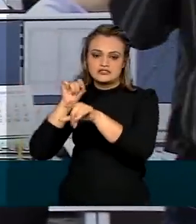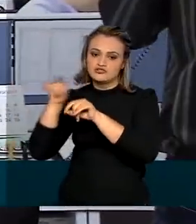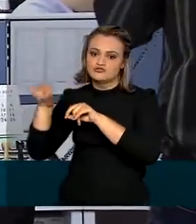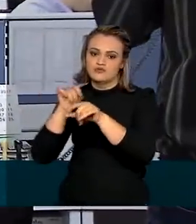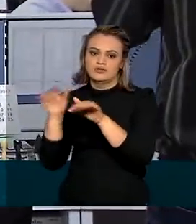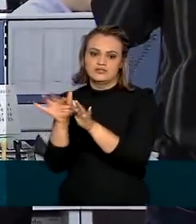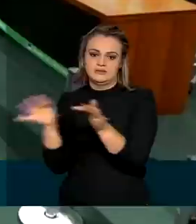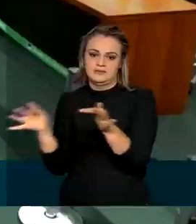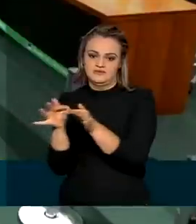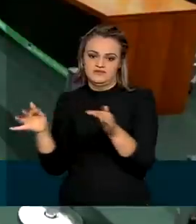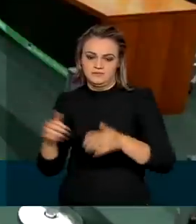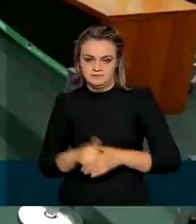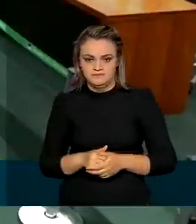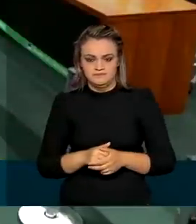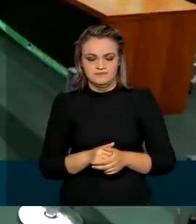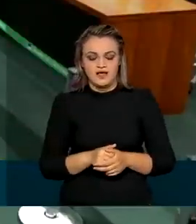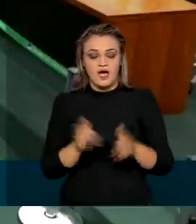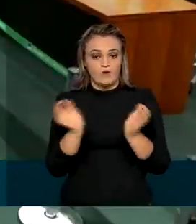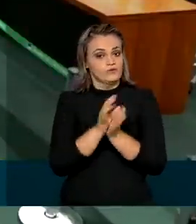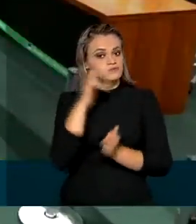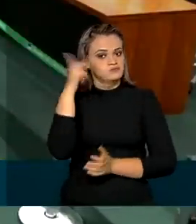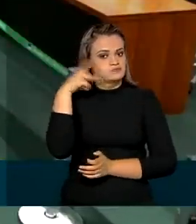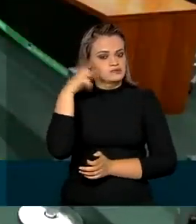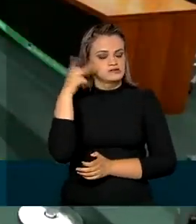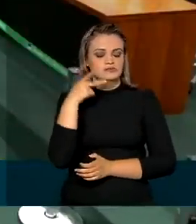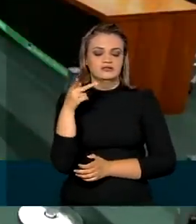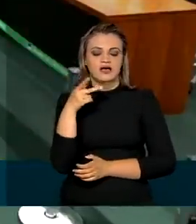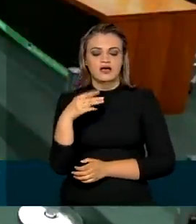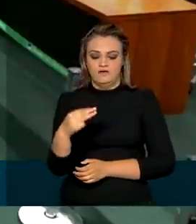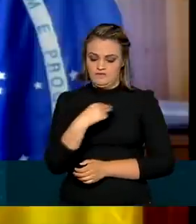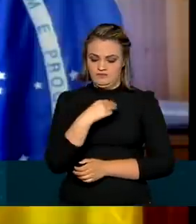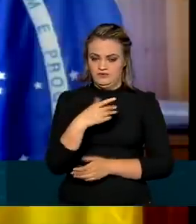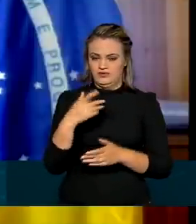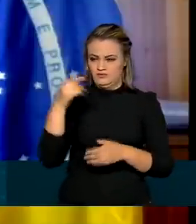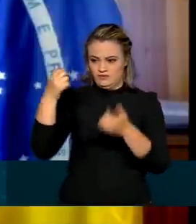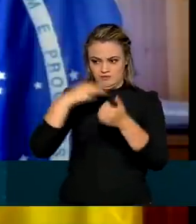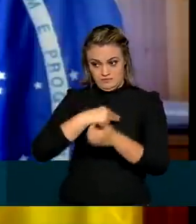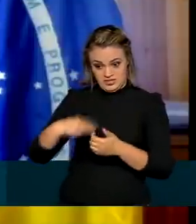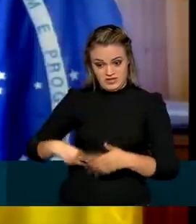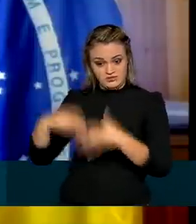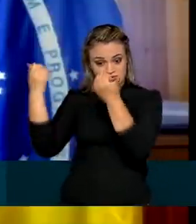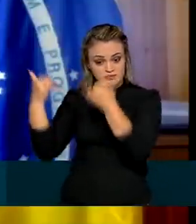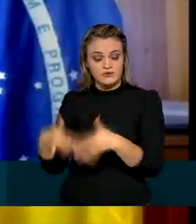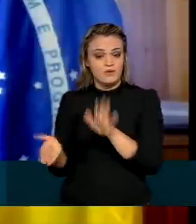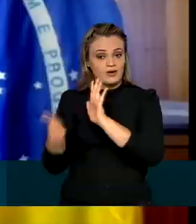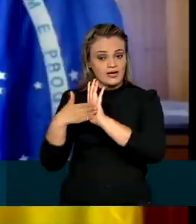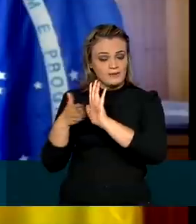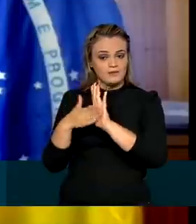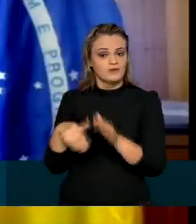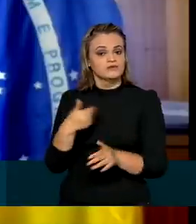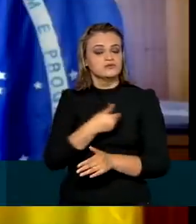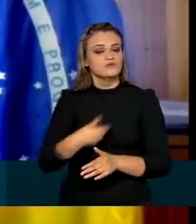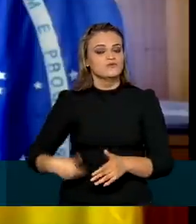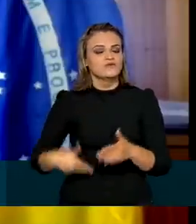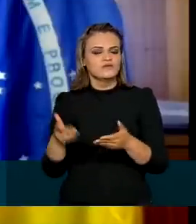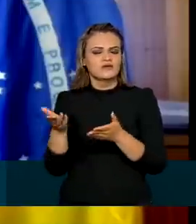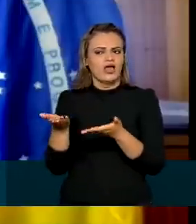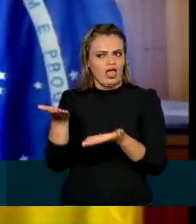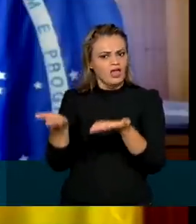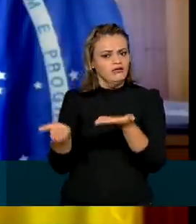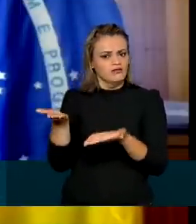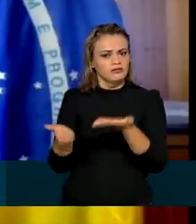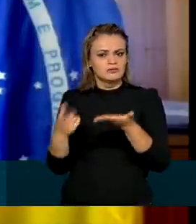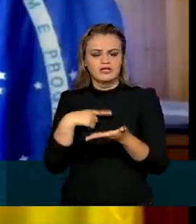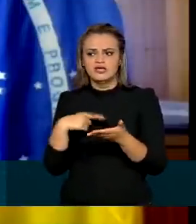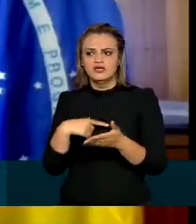simplificada. Aos parlamentares da comissão, o ministro da Economia lembrou que a proposta do governo é moderada e